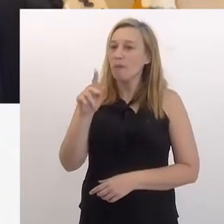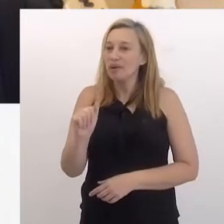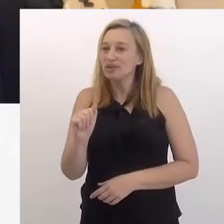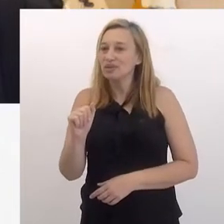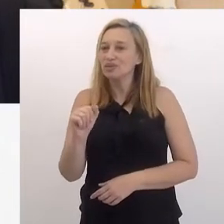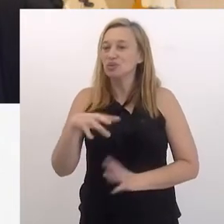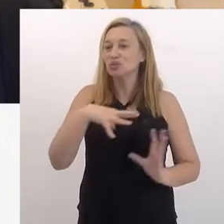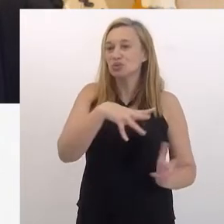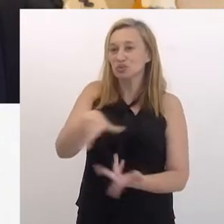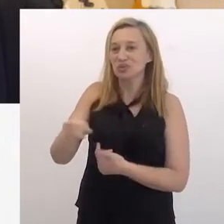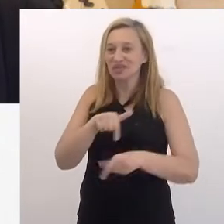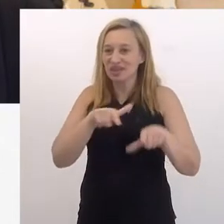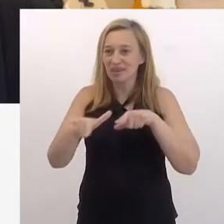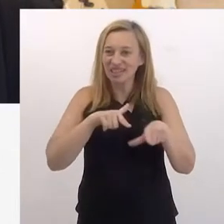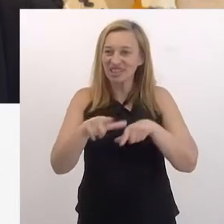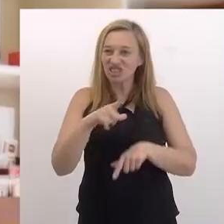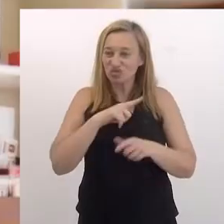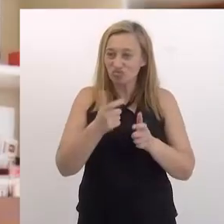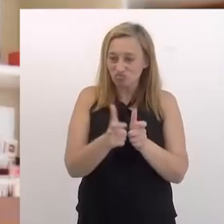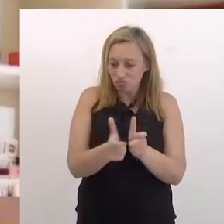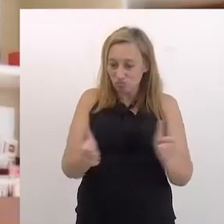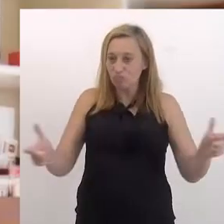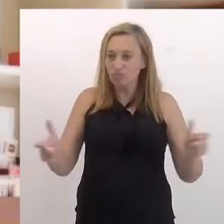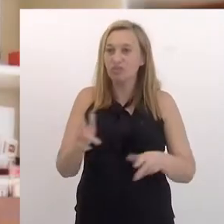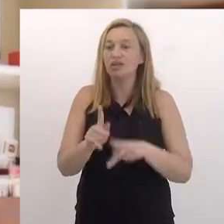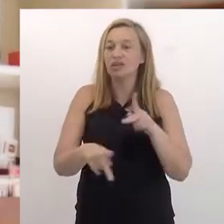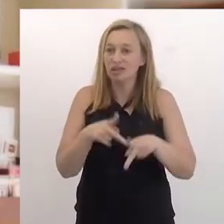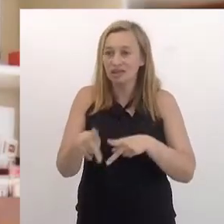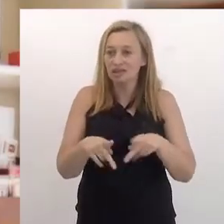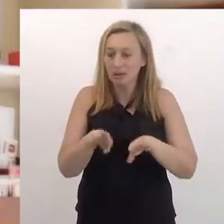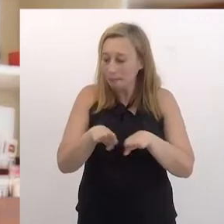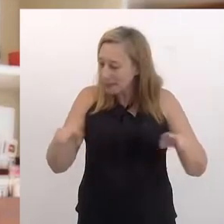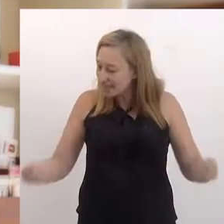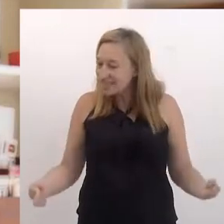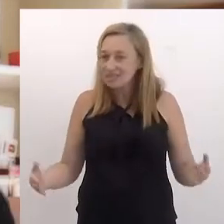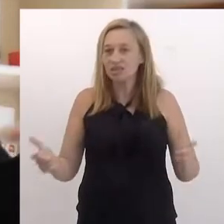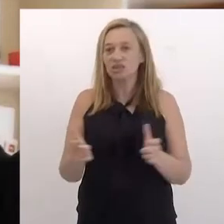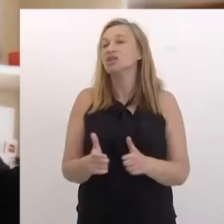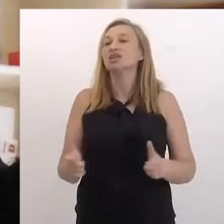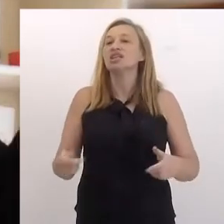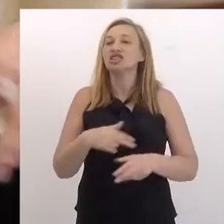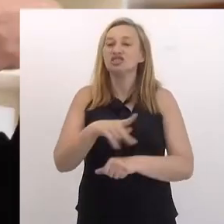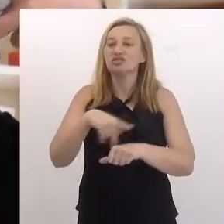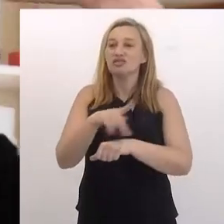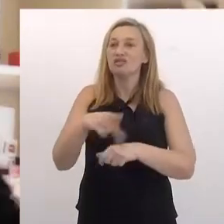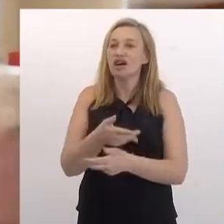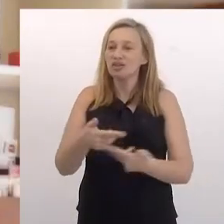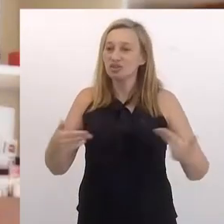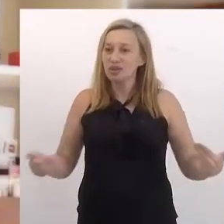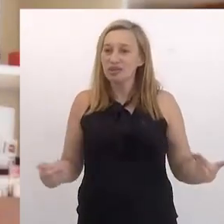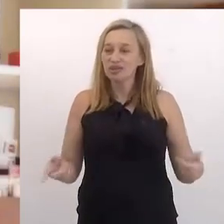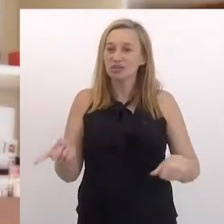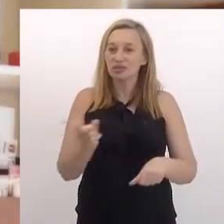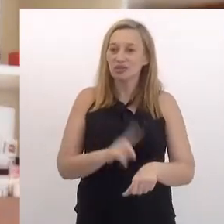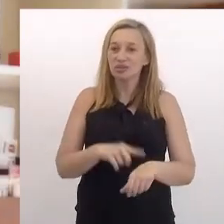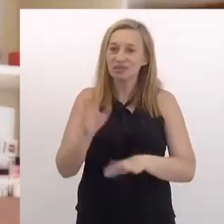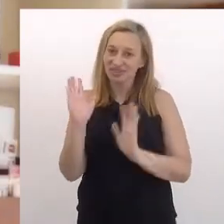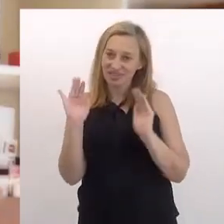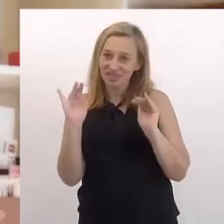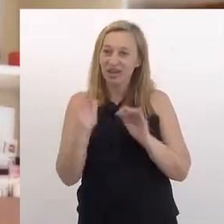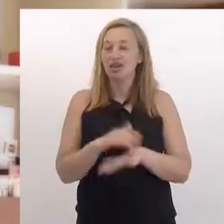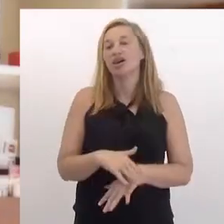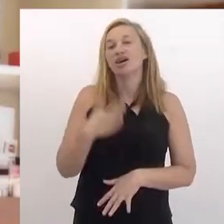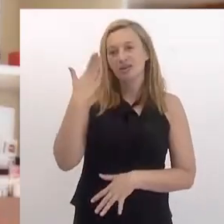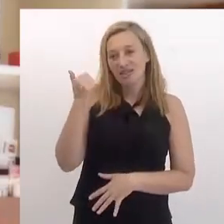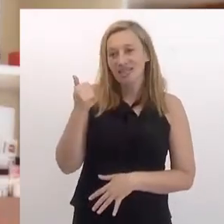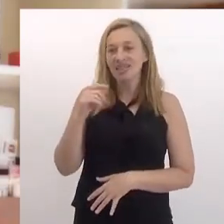na Copa do Mundo trabalhando e aí tinha uma galera, uma mesa, uma galera de vários países. E